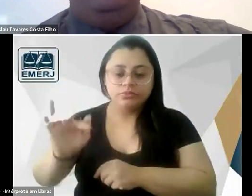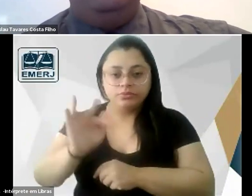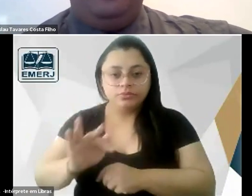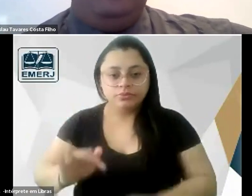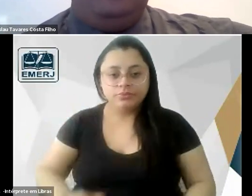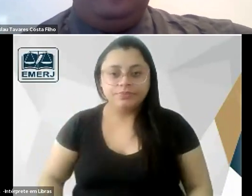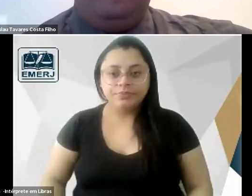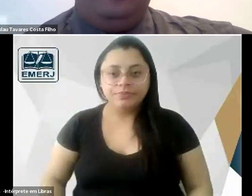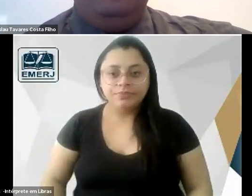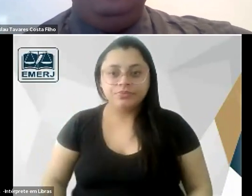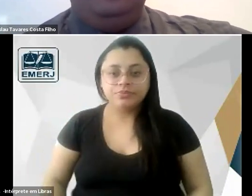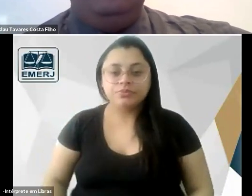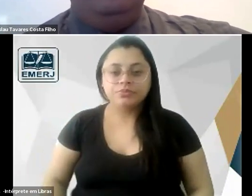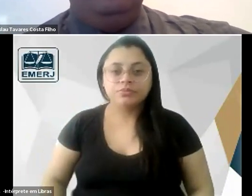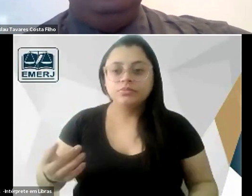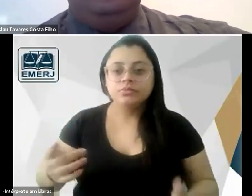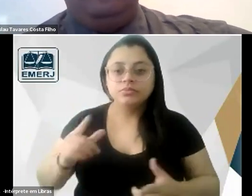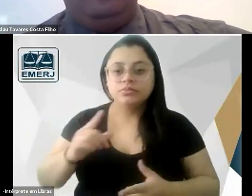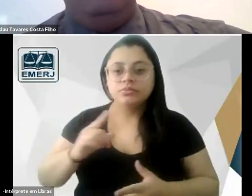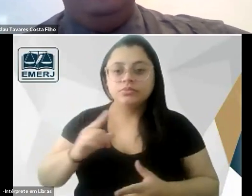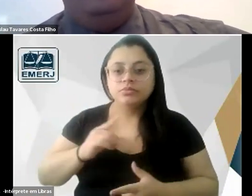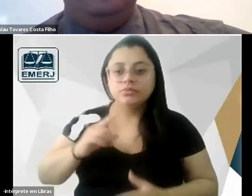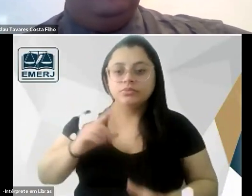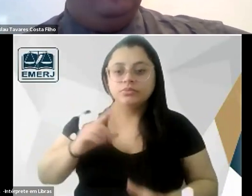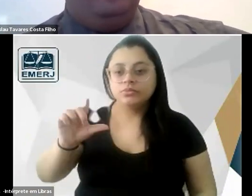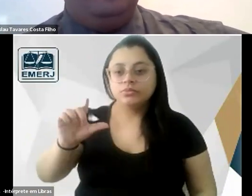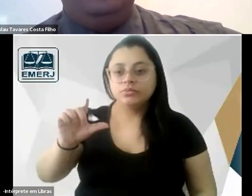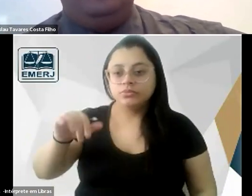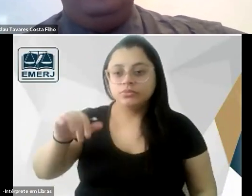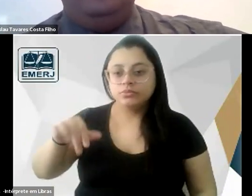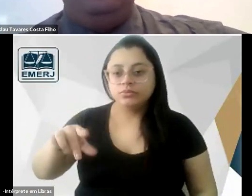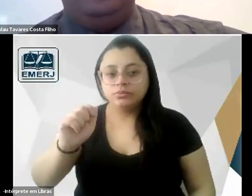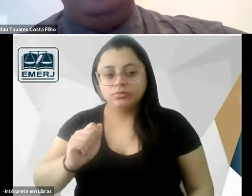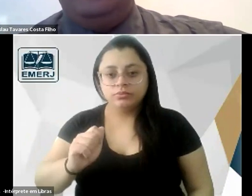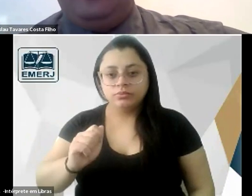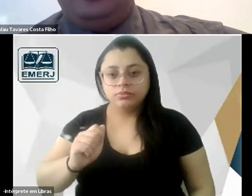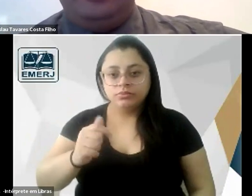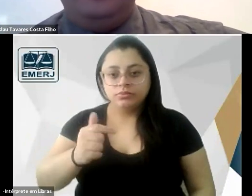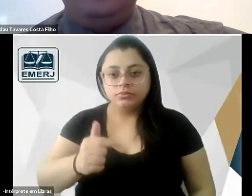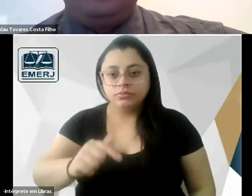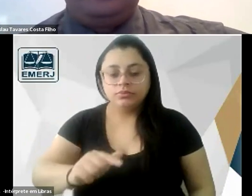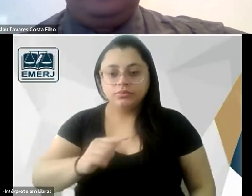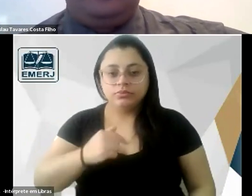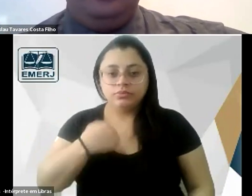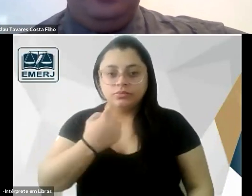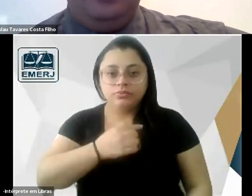Olinda repetia Coimbra o estilo Coimbrão que ficou aqui na nossa faculdade